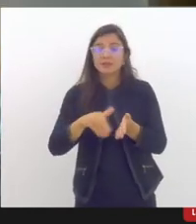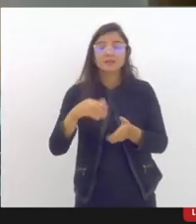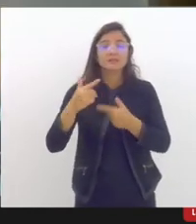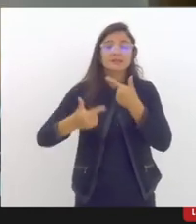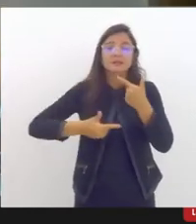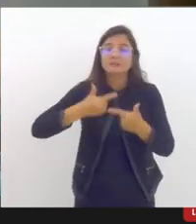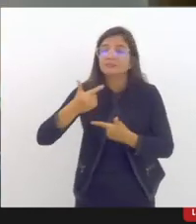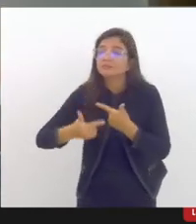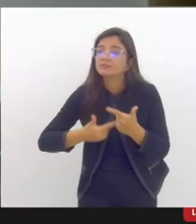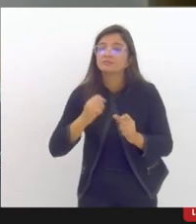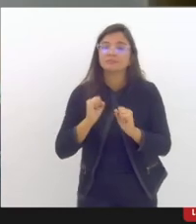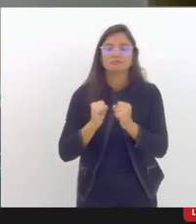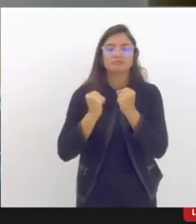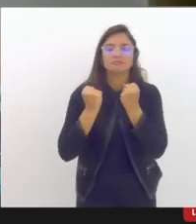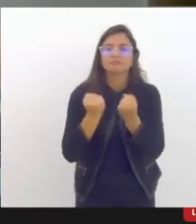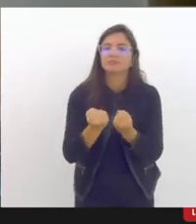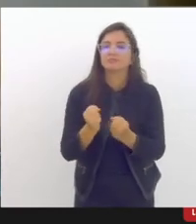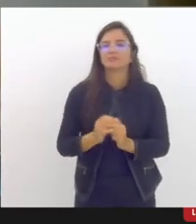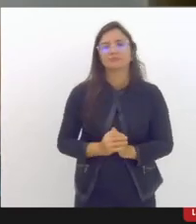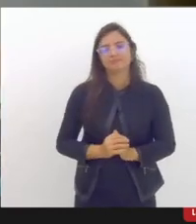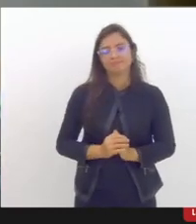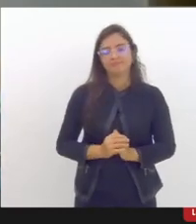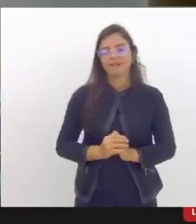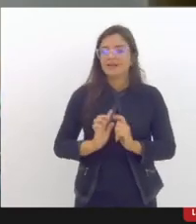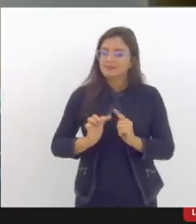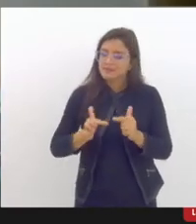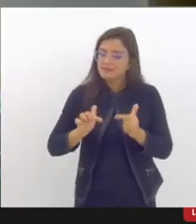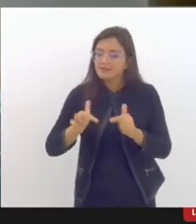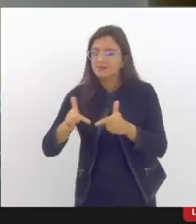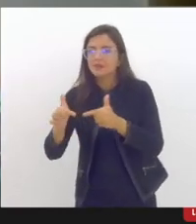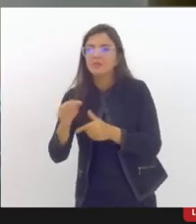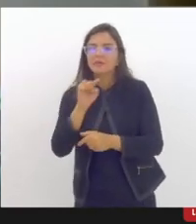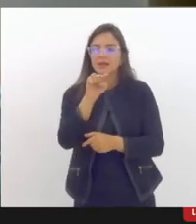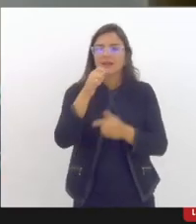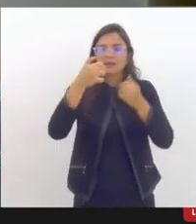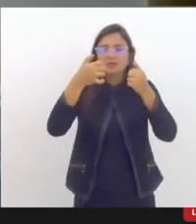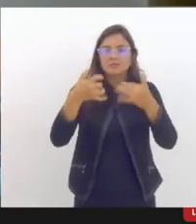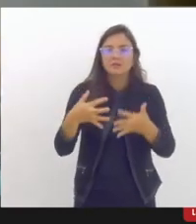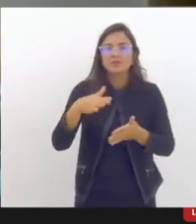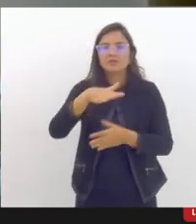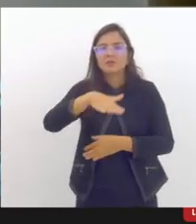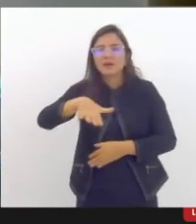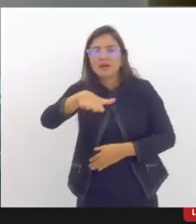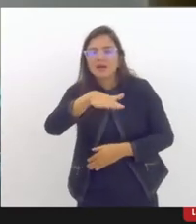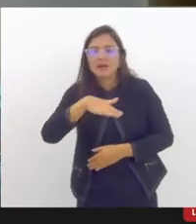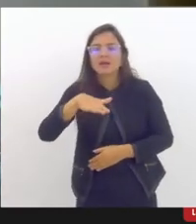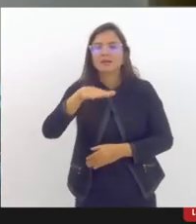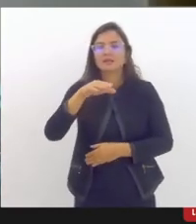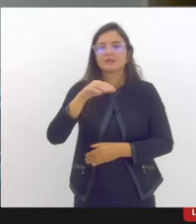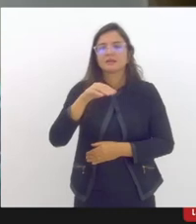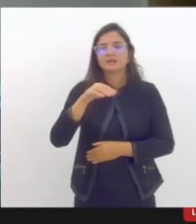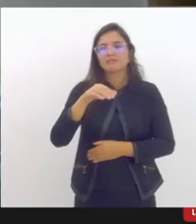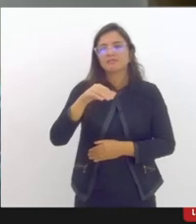complementar as ações. estratégicas. A Bruna apresentou a área de... A SUGEM, A área